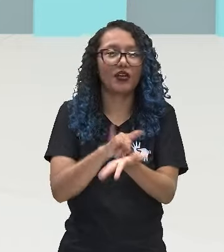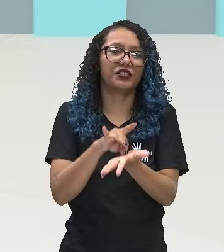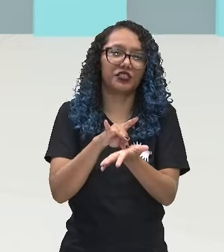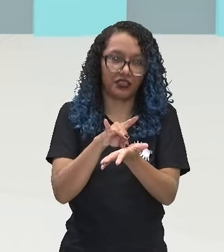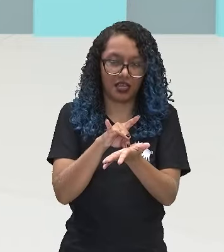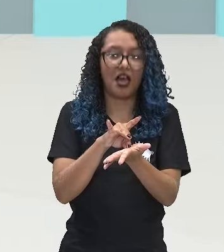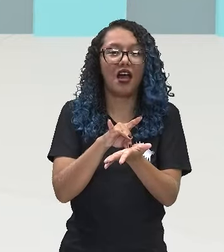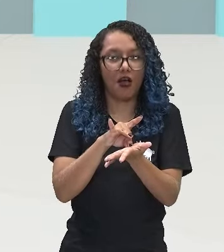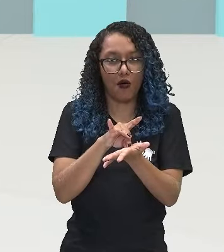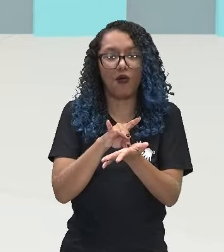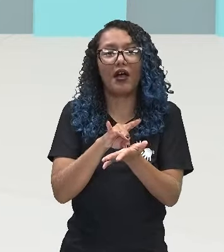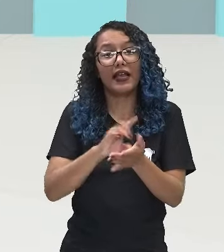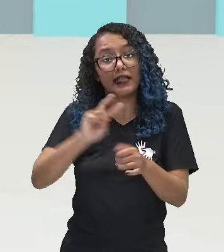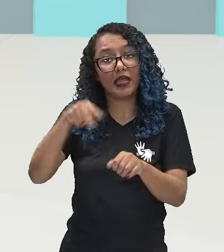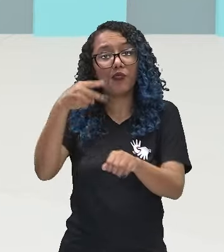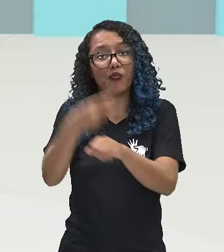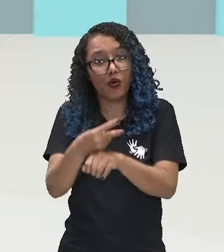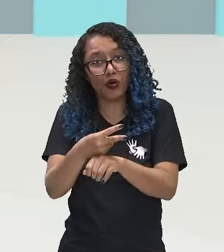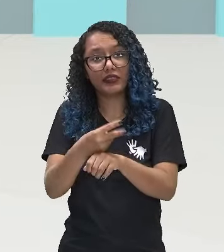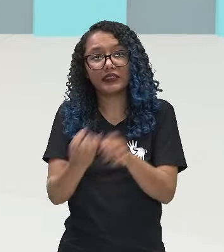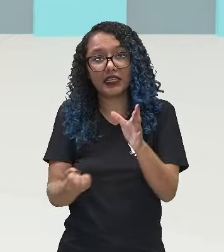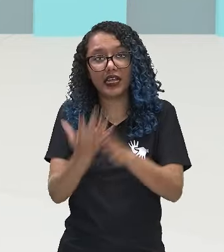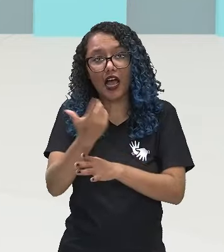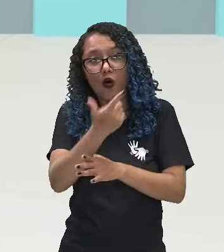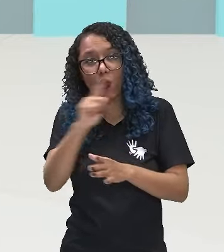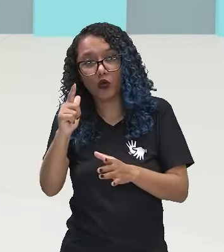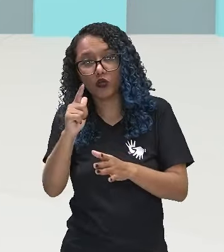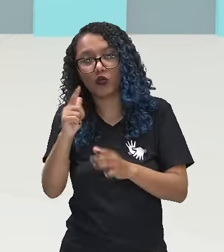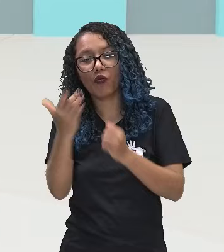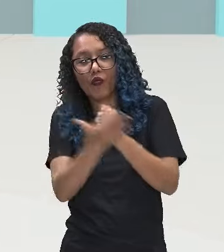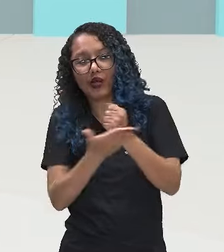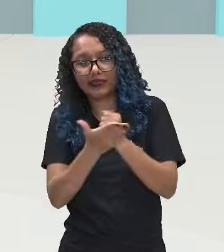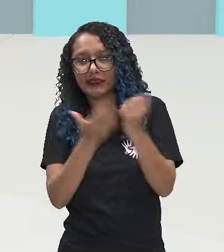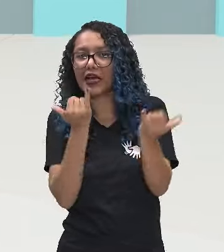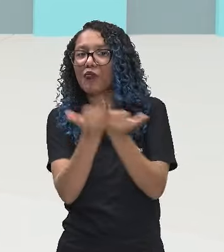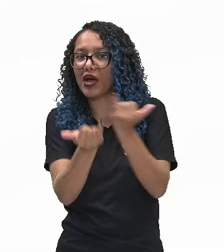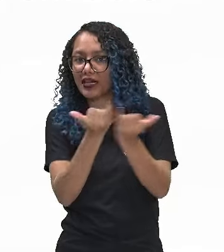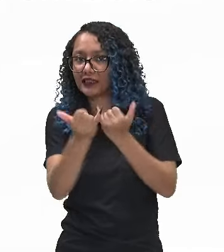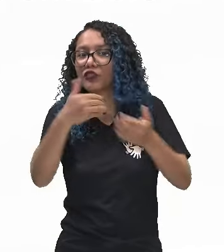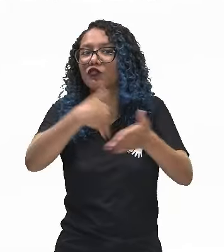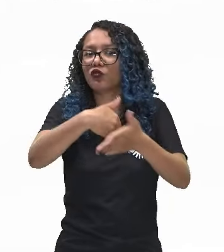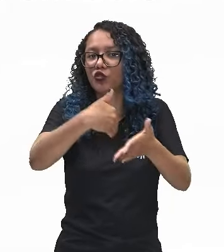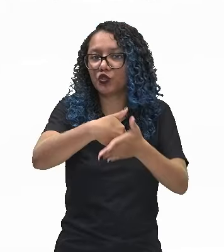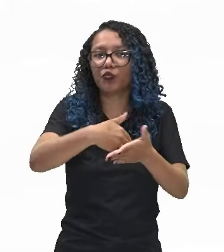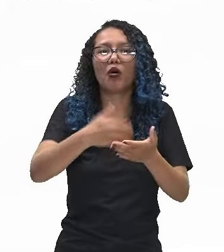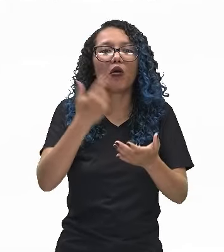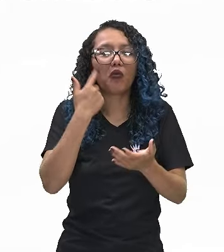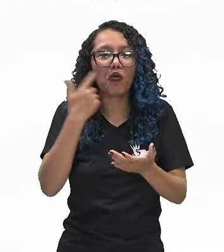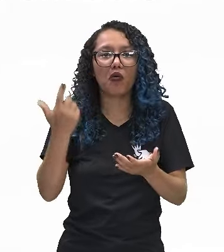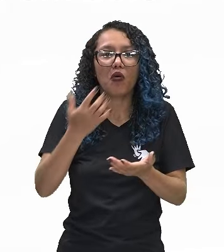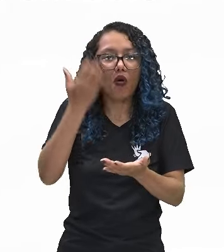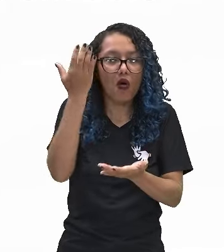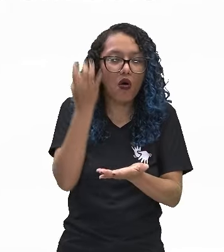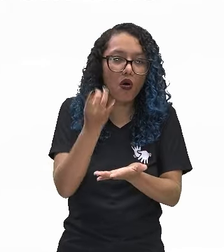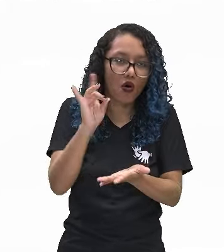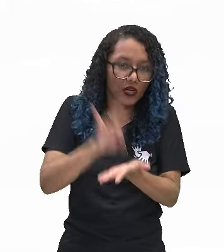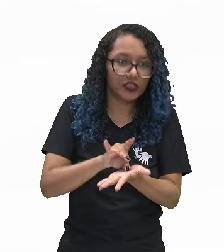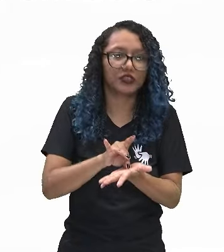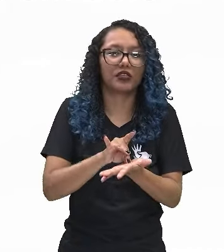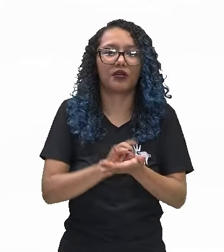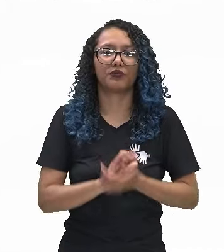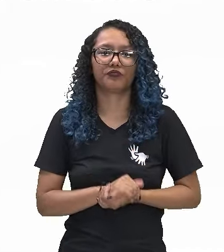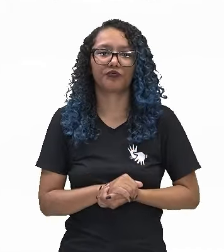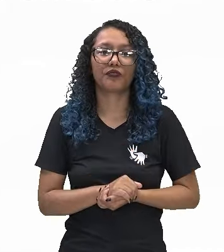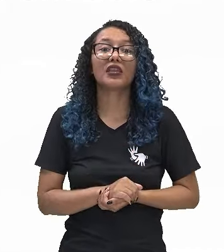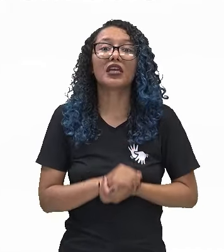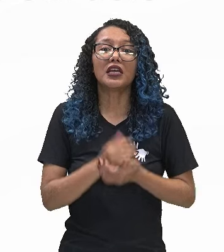basearam todos os outros temais. E nós aprendemos que o futebol é um esporte cujo campo de grama apresenta 105 metros